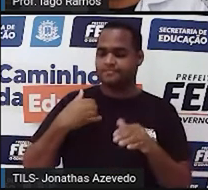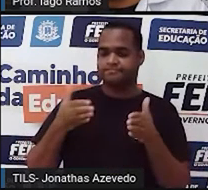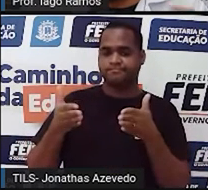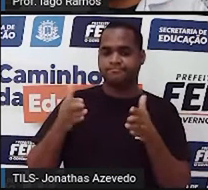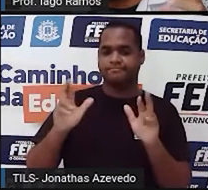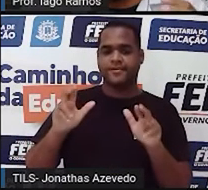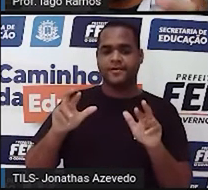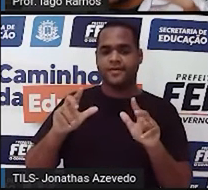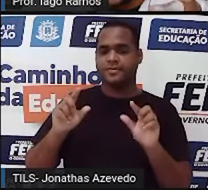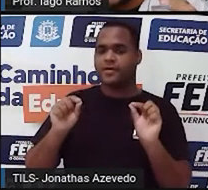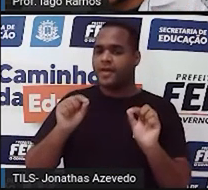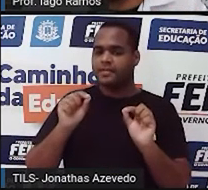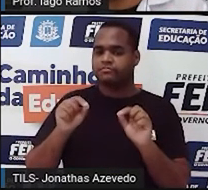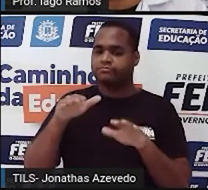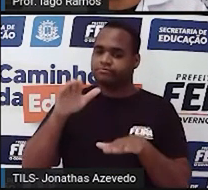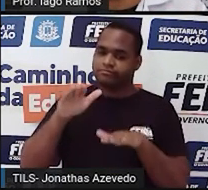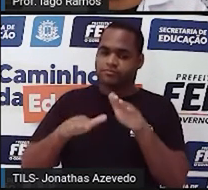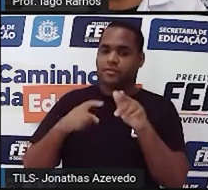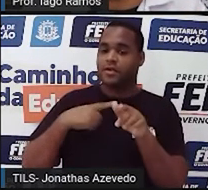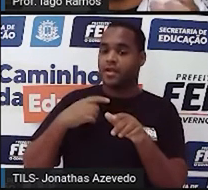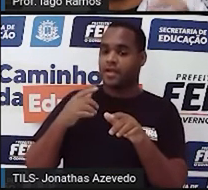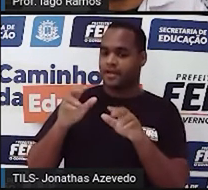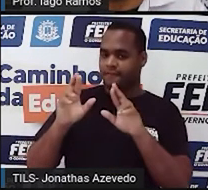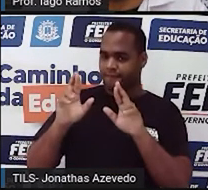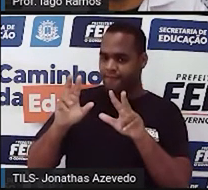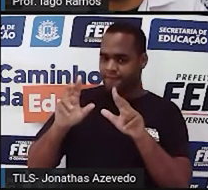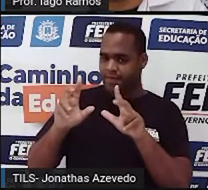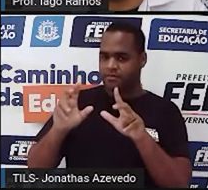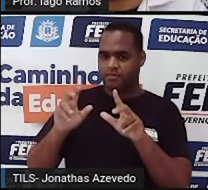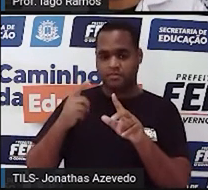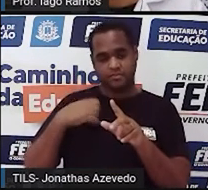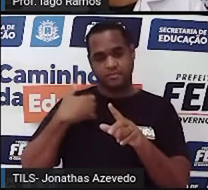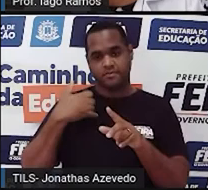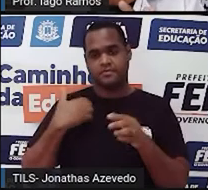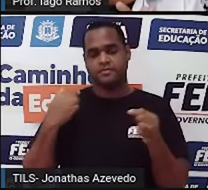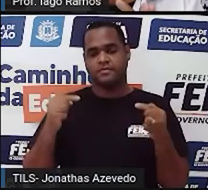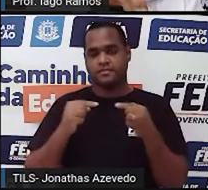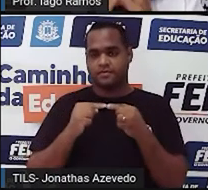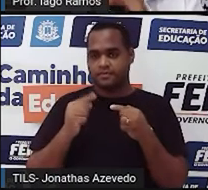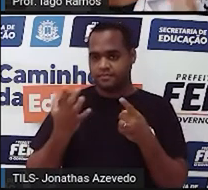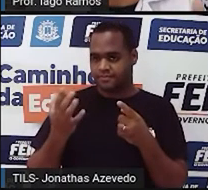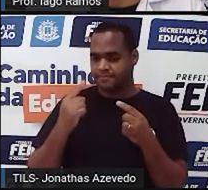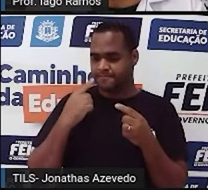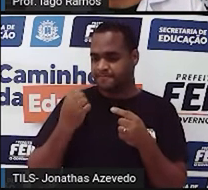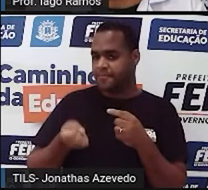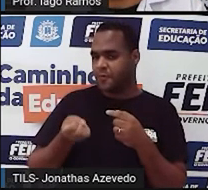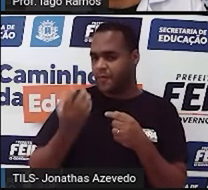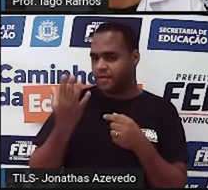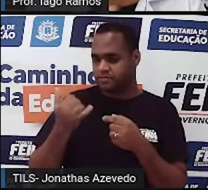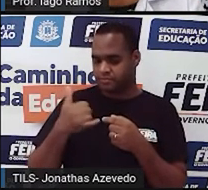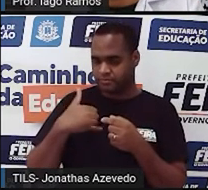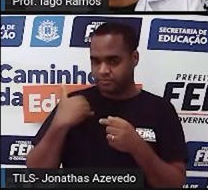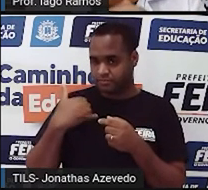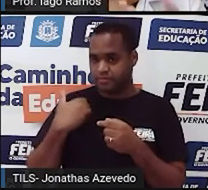Então, essa diferença que a gente está falando, a diferença de idade é quanto de idade